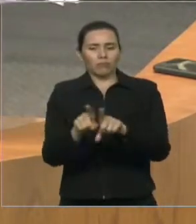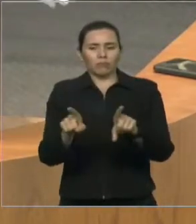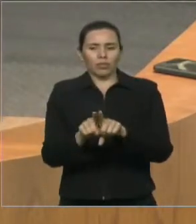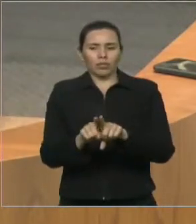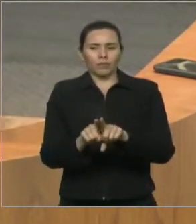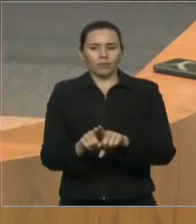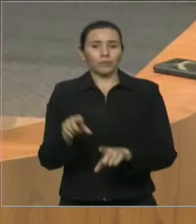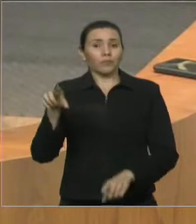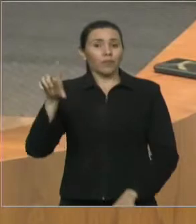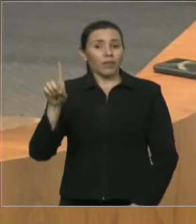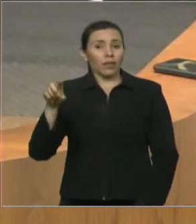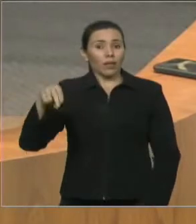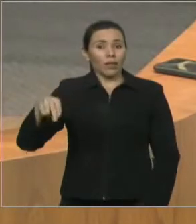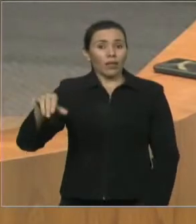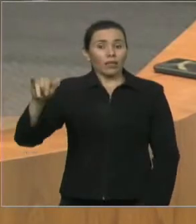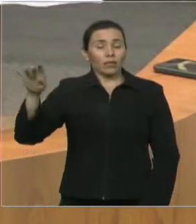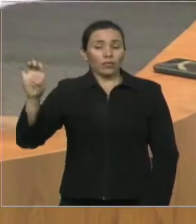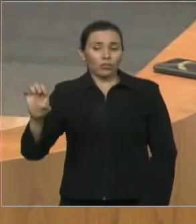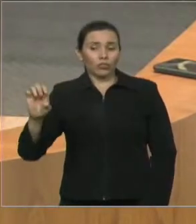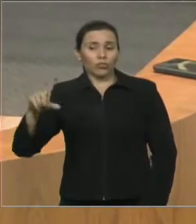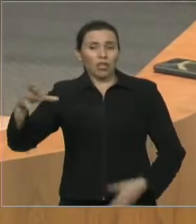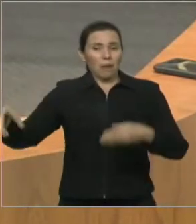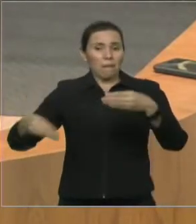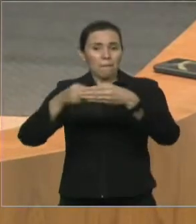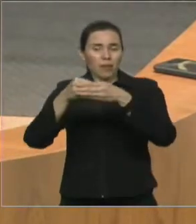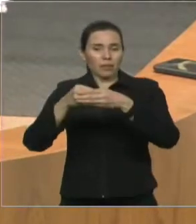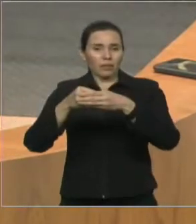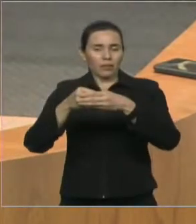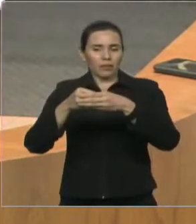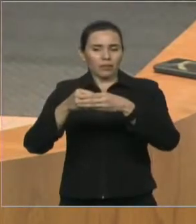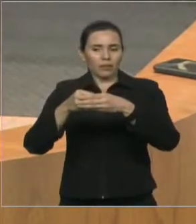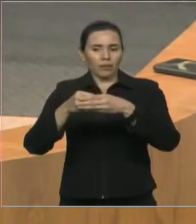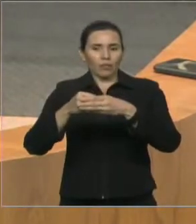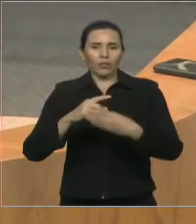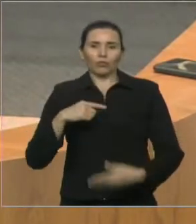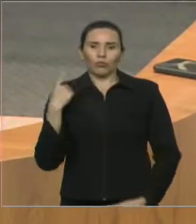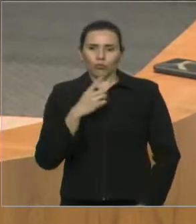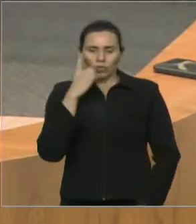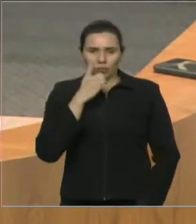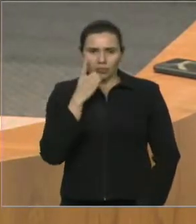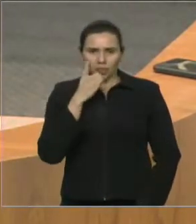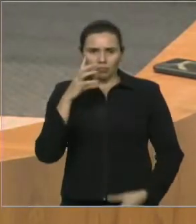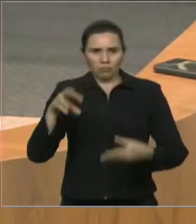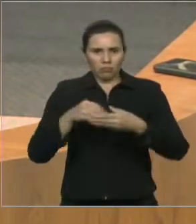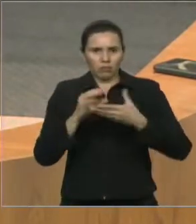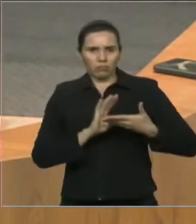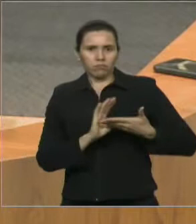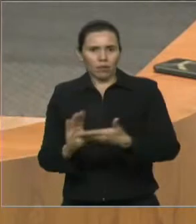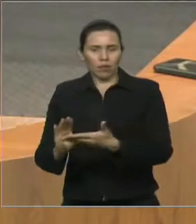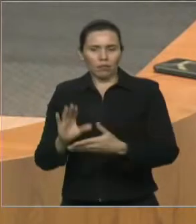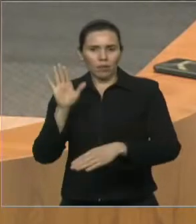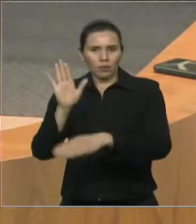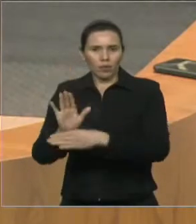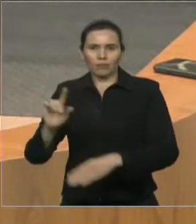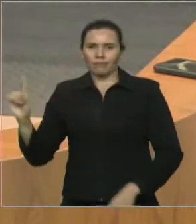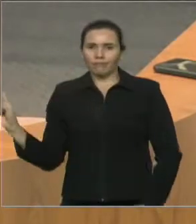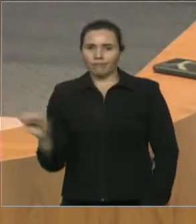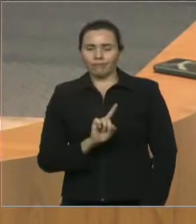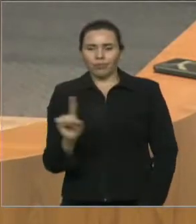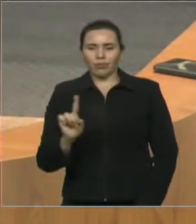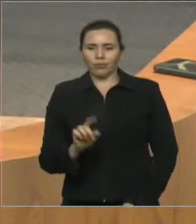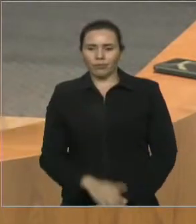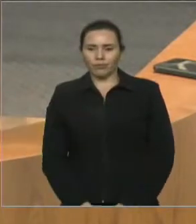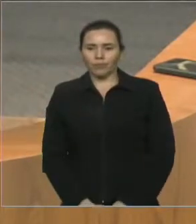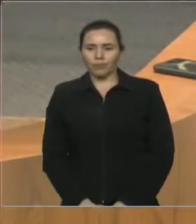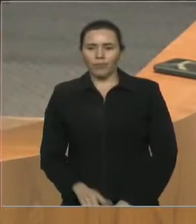DENIT, uma emenda de bancada. Nenhum real de emenda de bancada para todas essas problemáticas. E os trechos todos estão